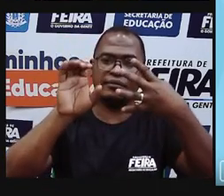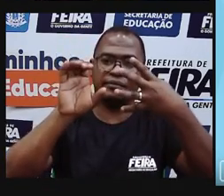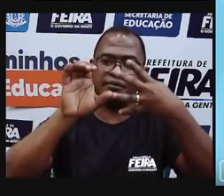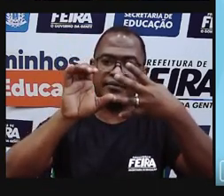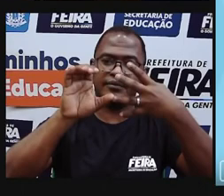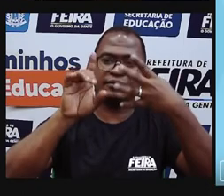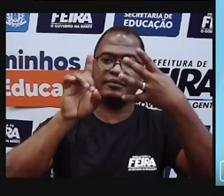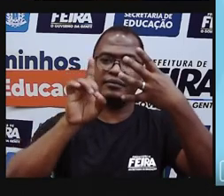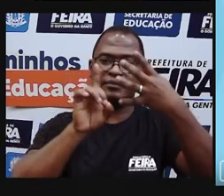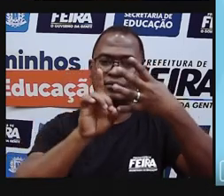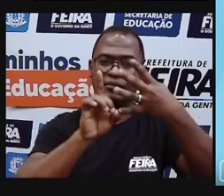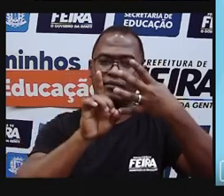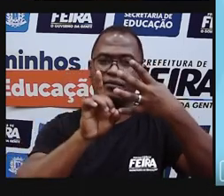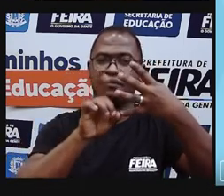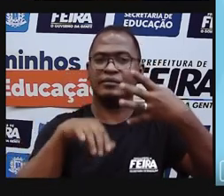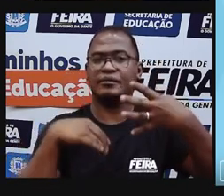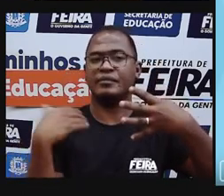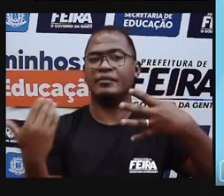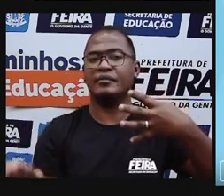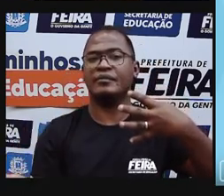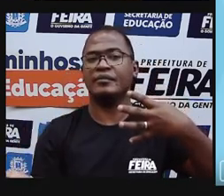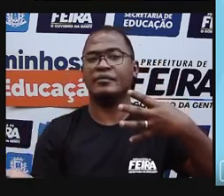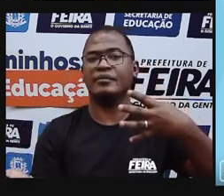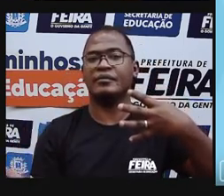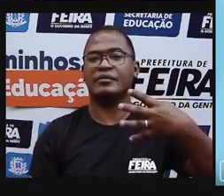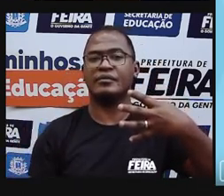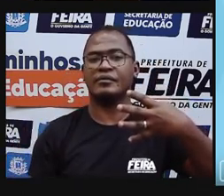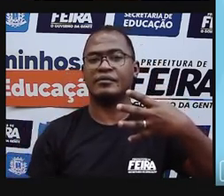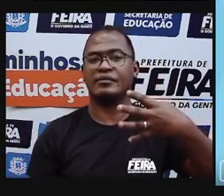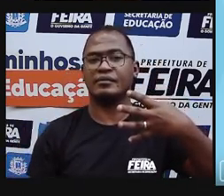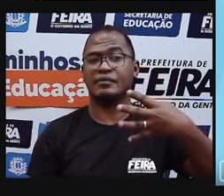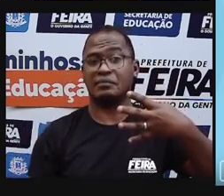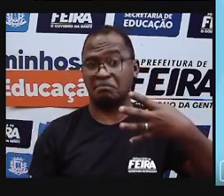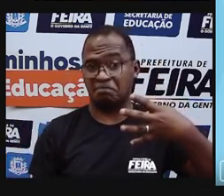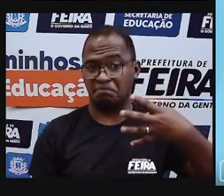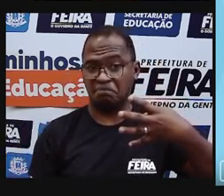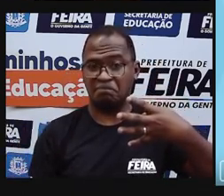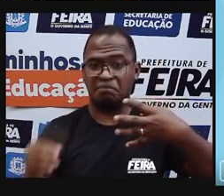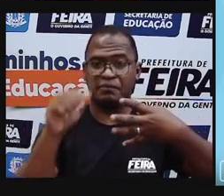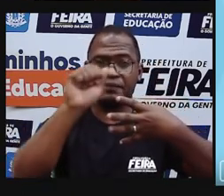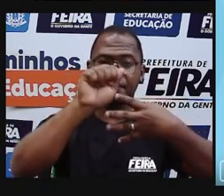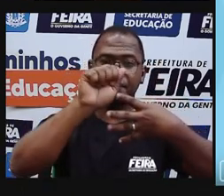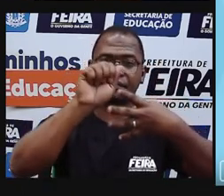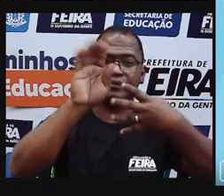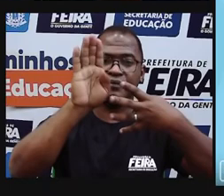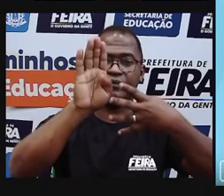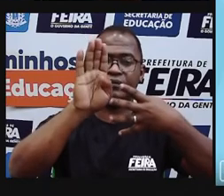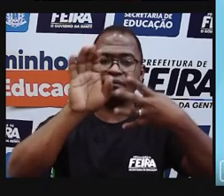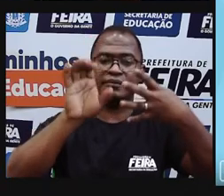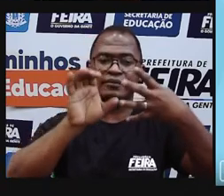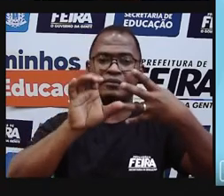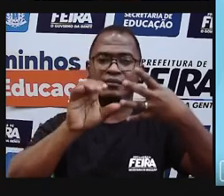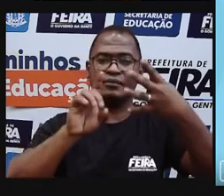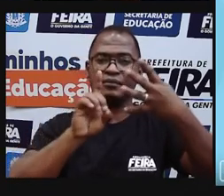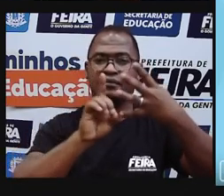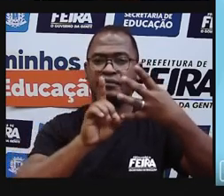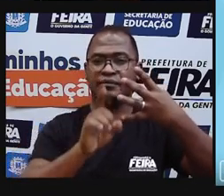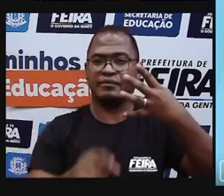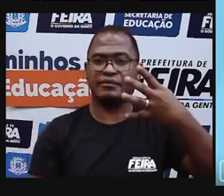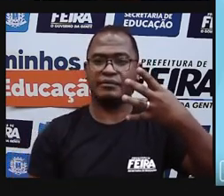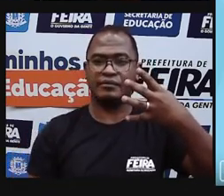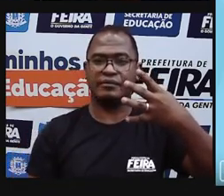A, B, C ou D. A letra A. Duas unidades de milhar,